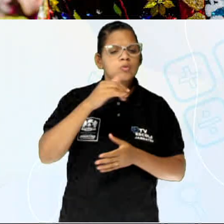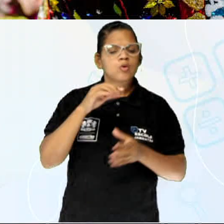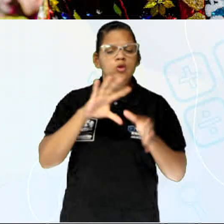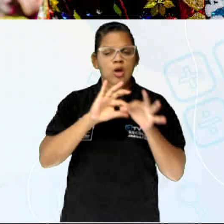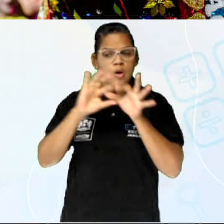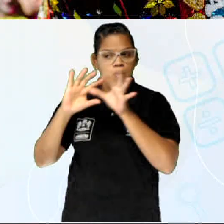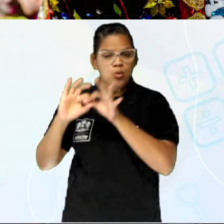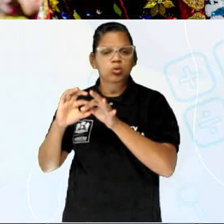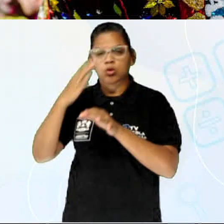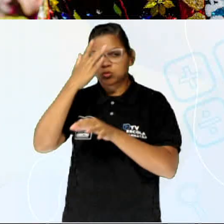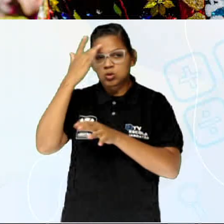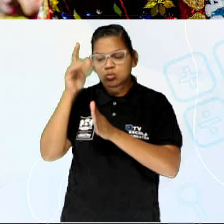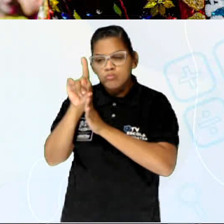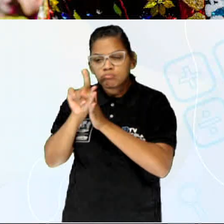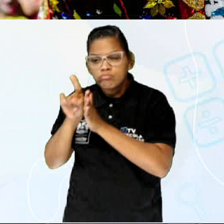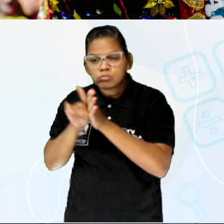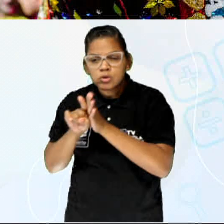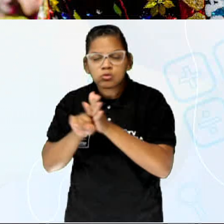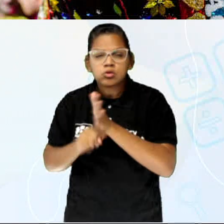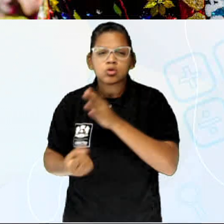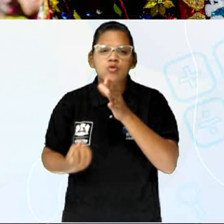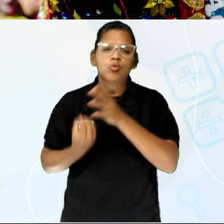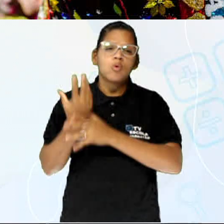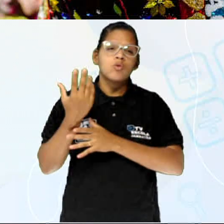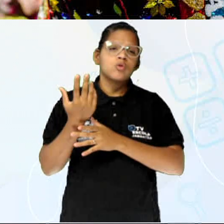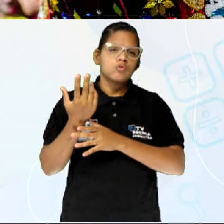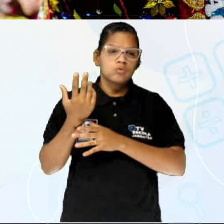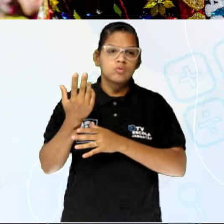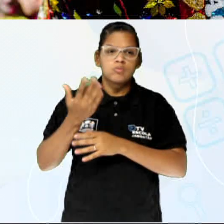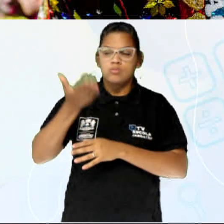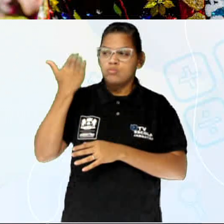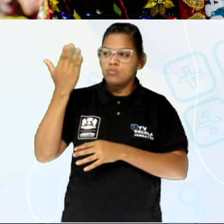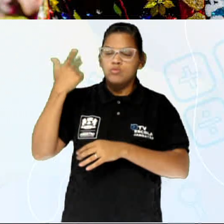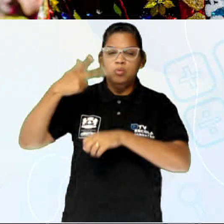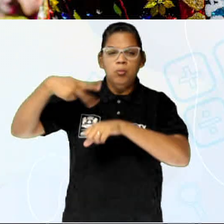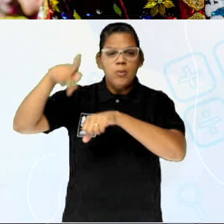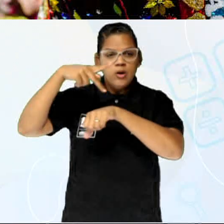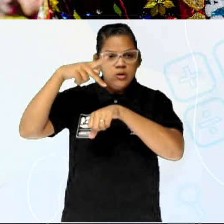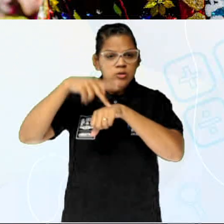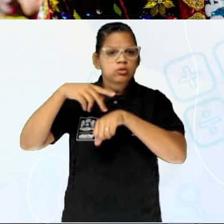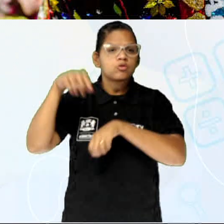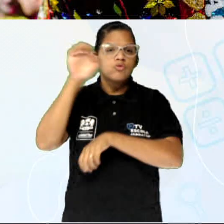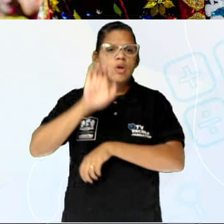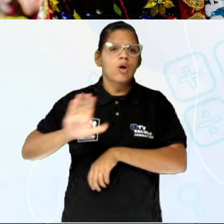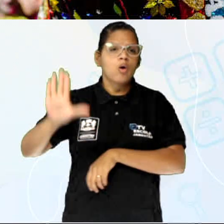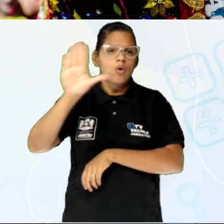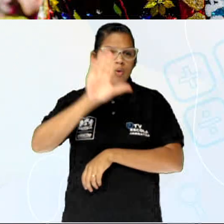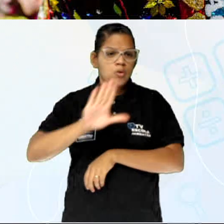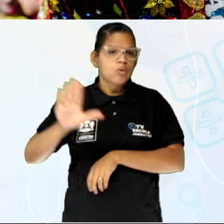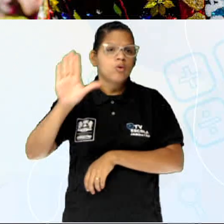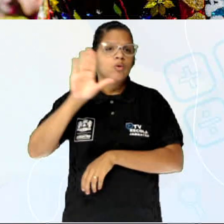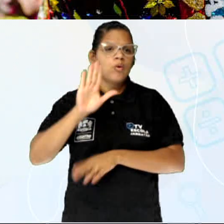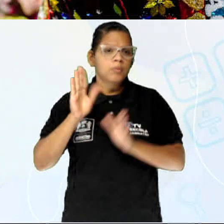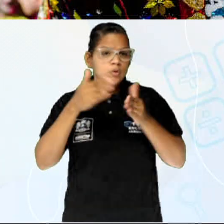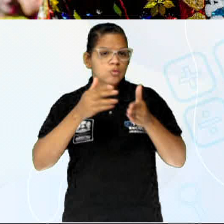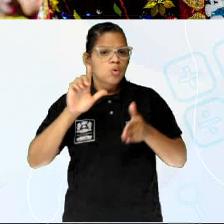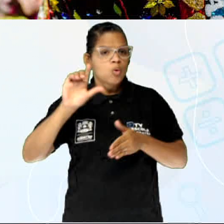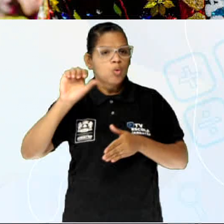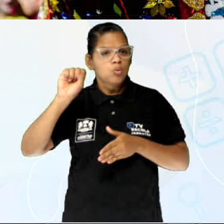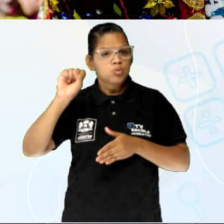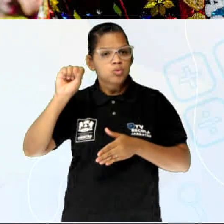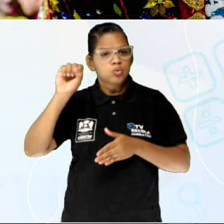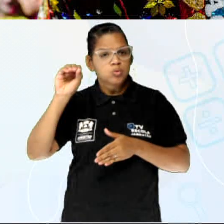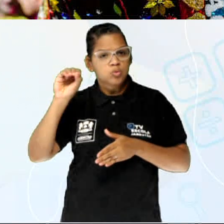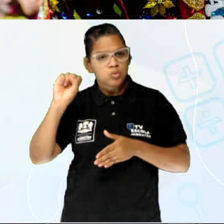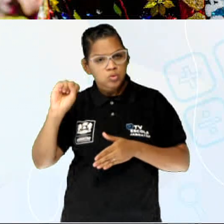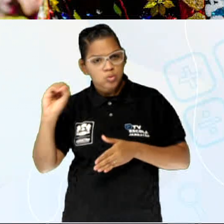manifestação teve origem na cultura dos países da Europa, especialmente da tradição luso-ibérica do século